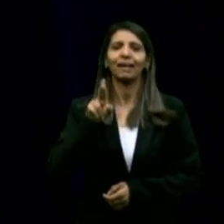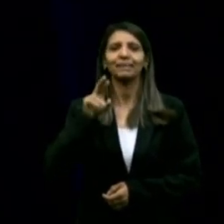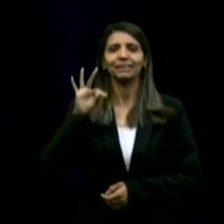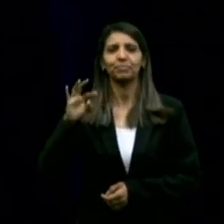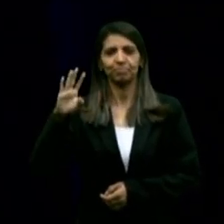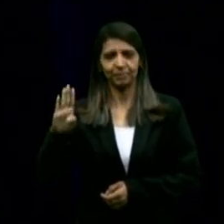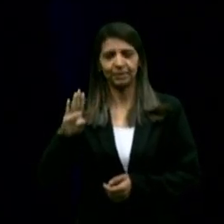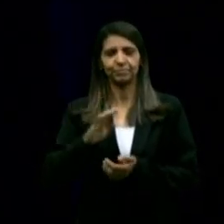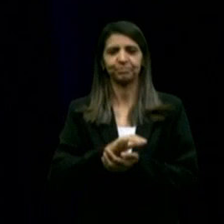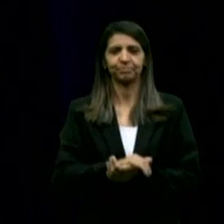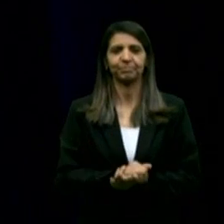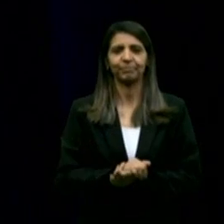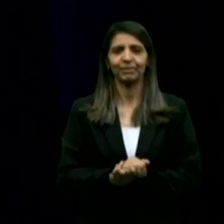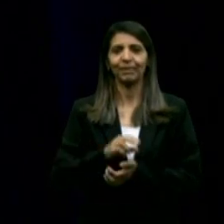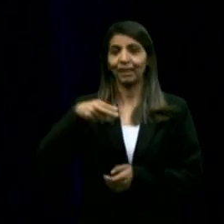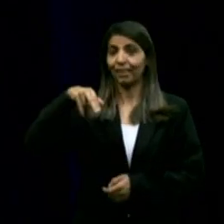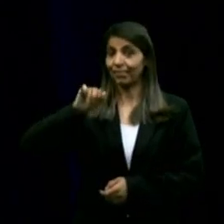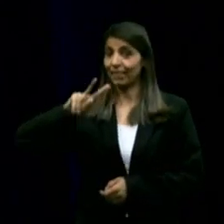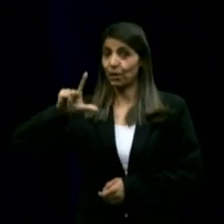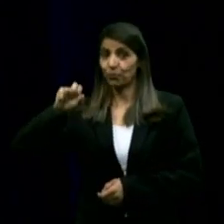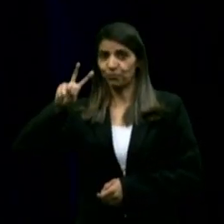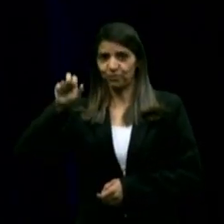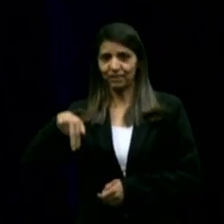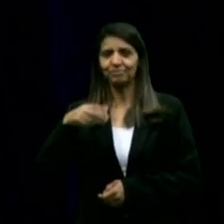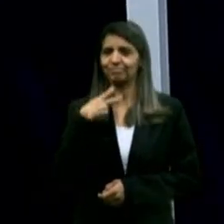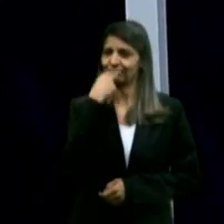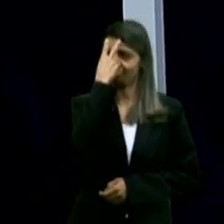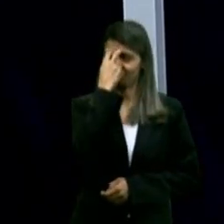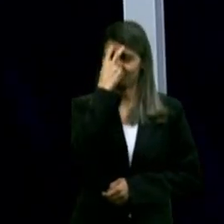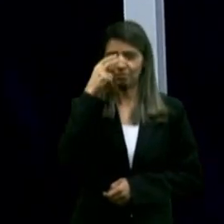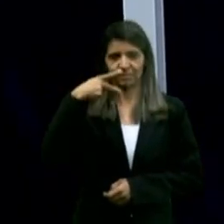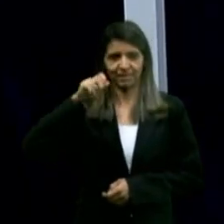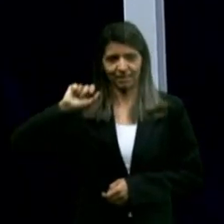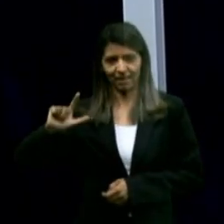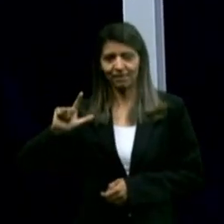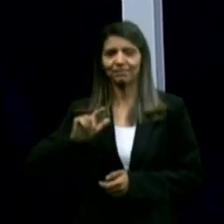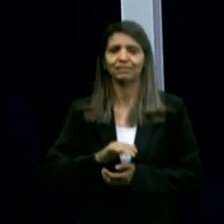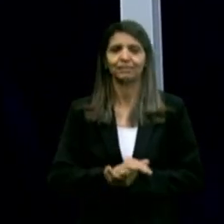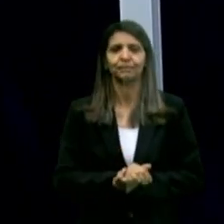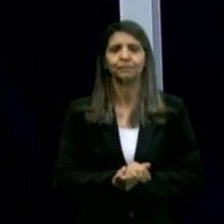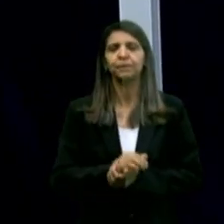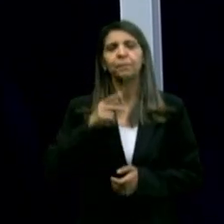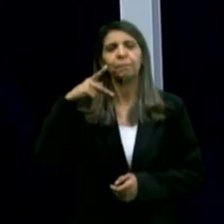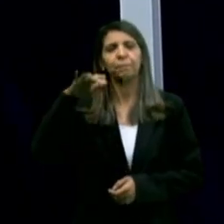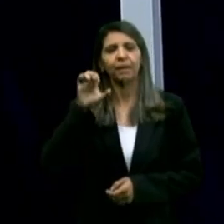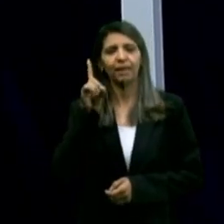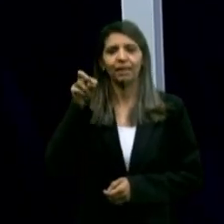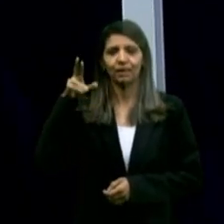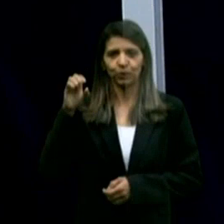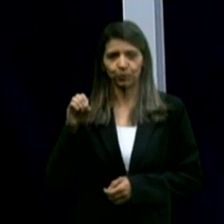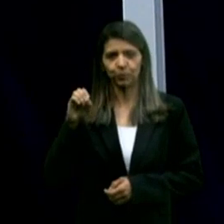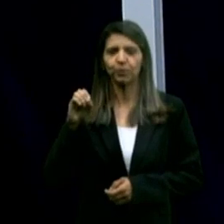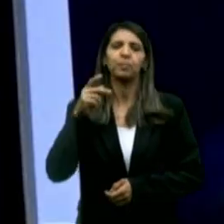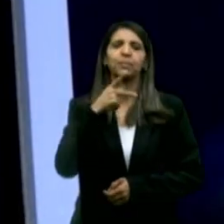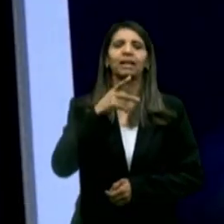Nilvan Ferreira, do PL. Pedro Cunha Lima, PSDB.